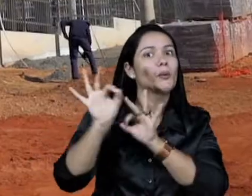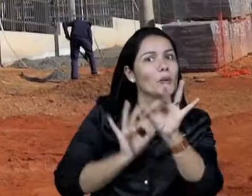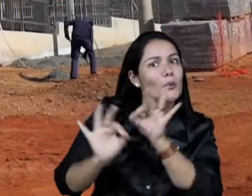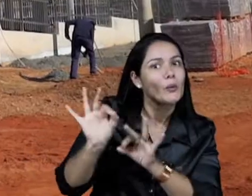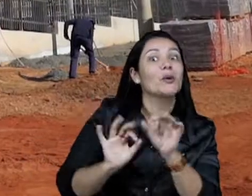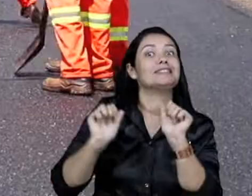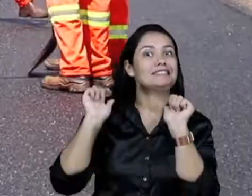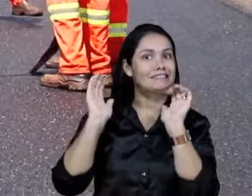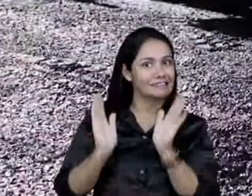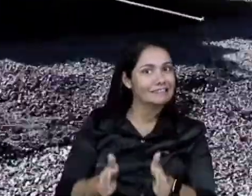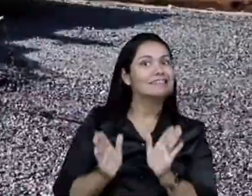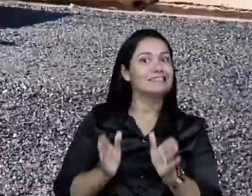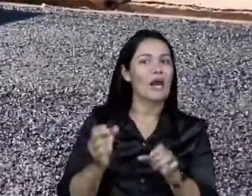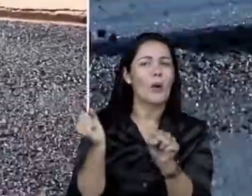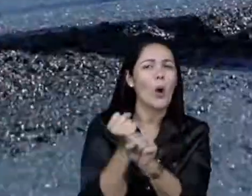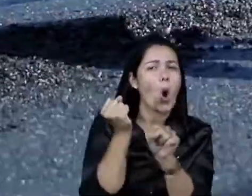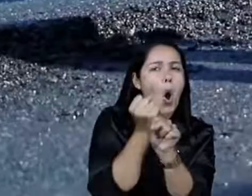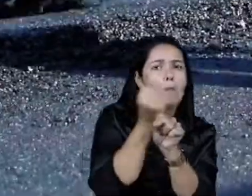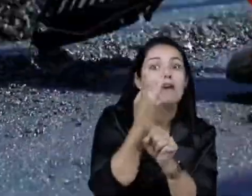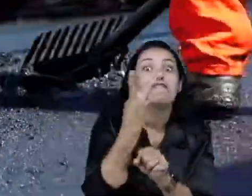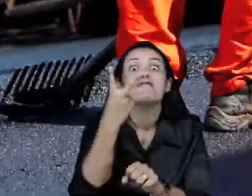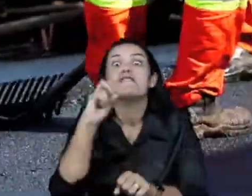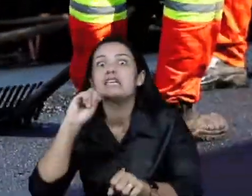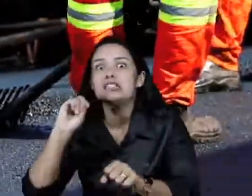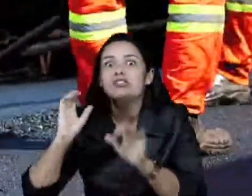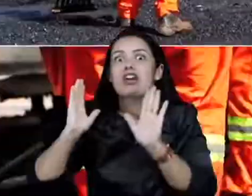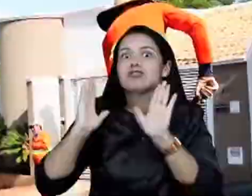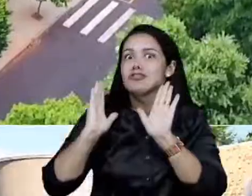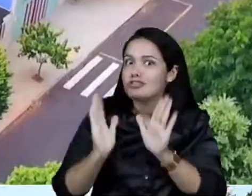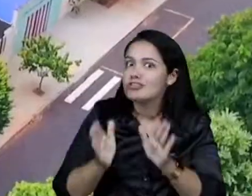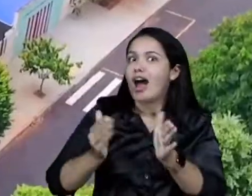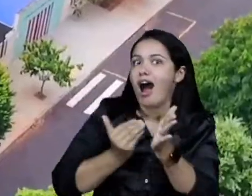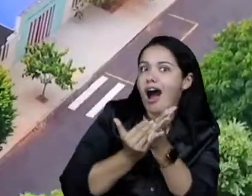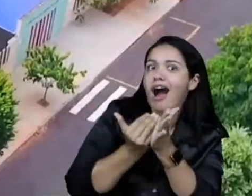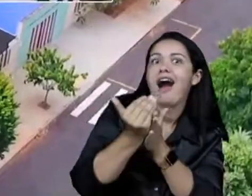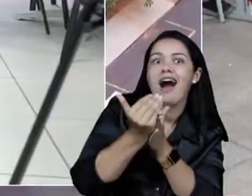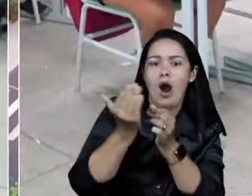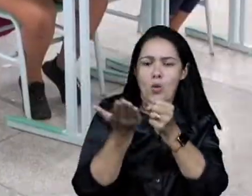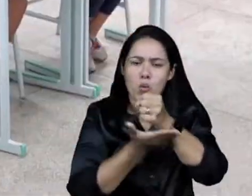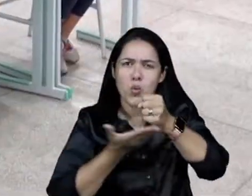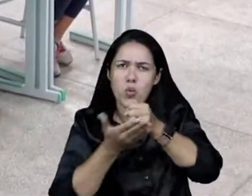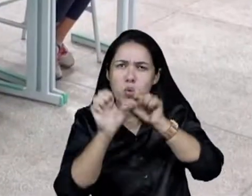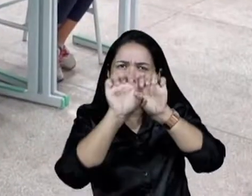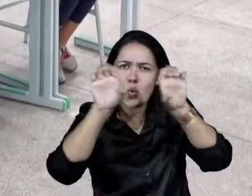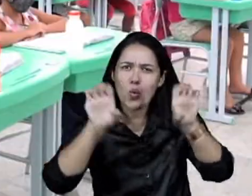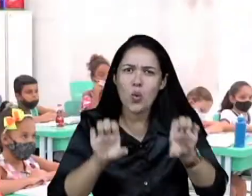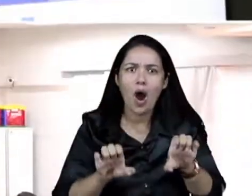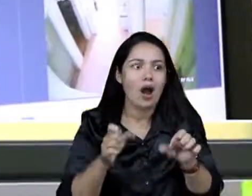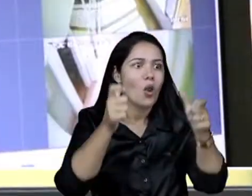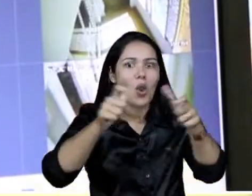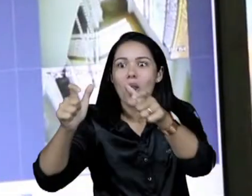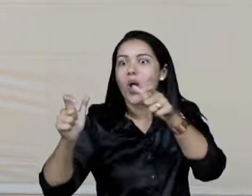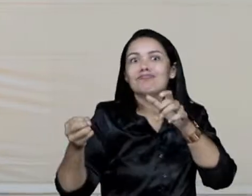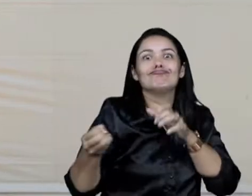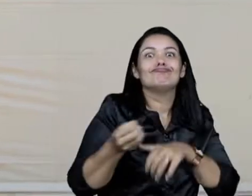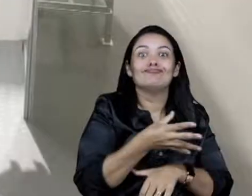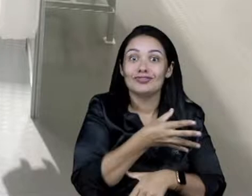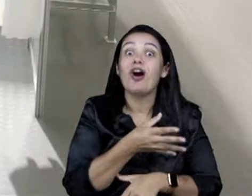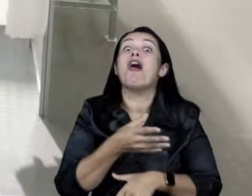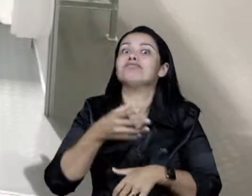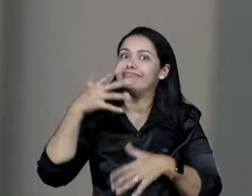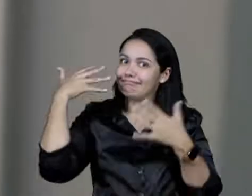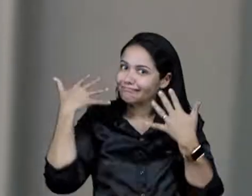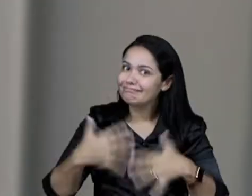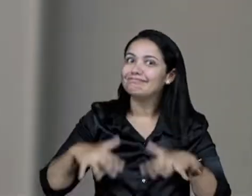Se liga que por aqui são mais de 20 obras em andamento, que vão de infraestrutura a novos espaços. Isso